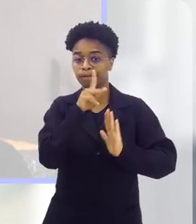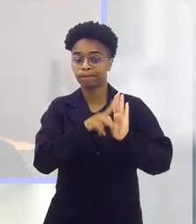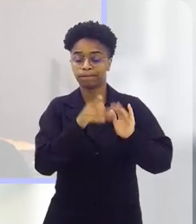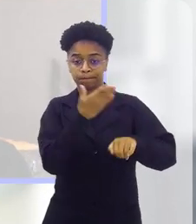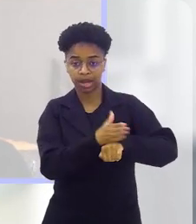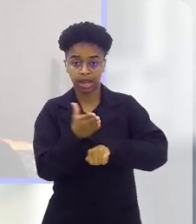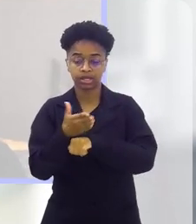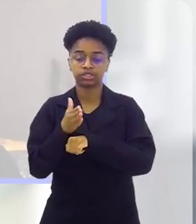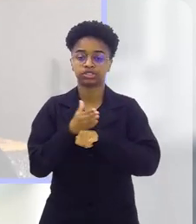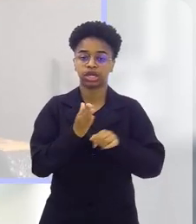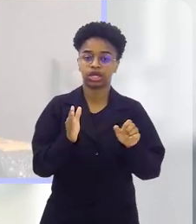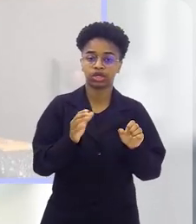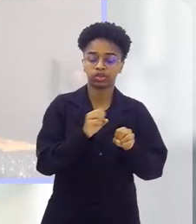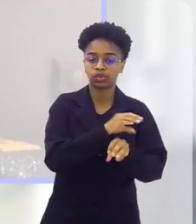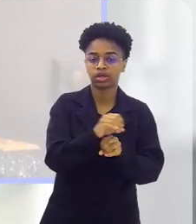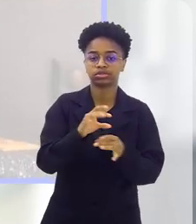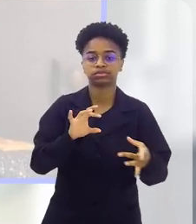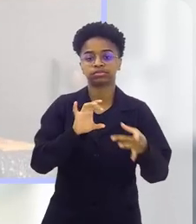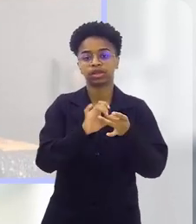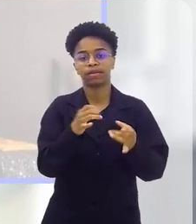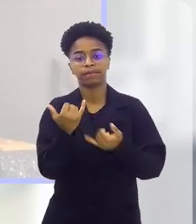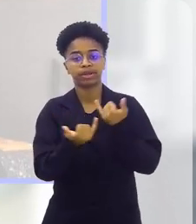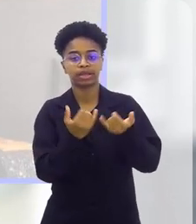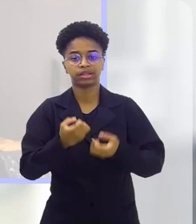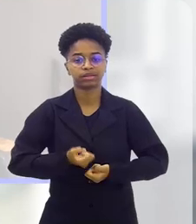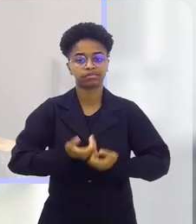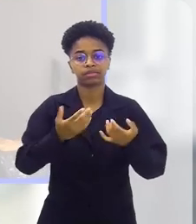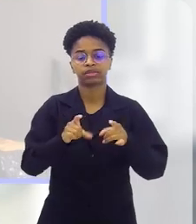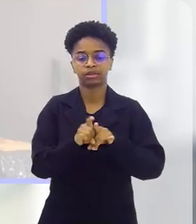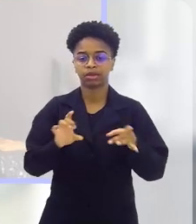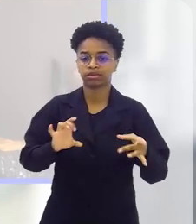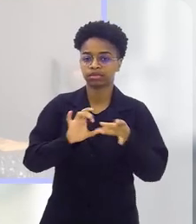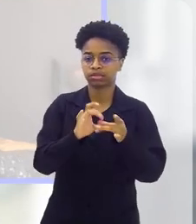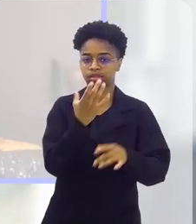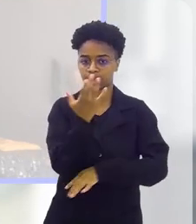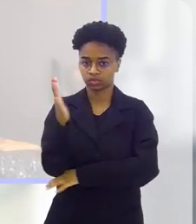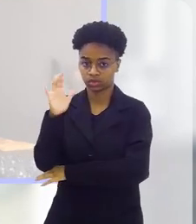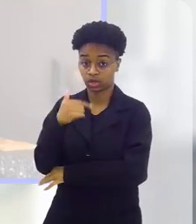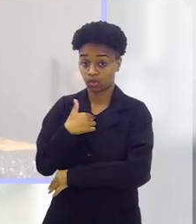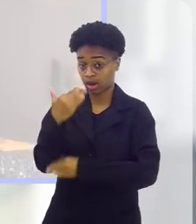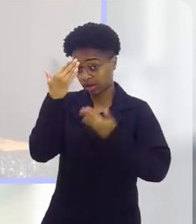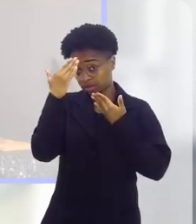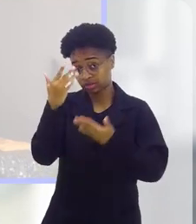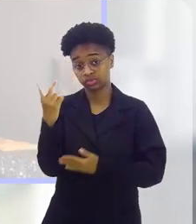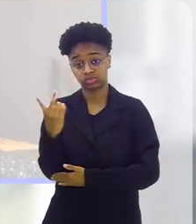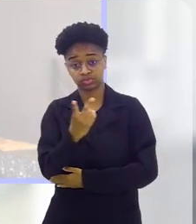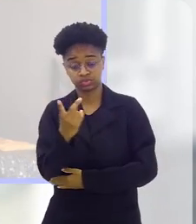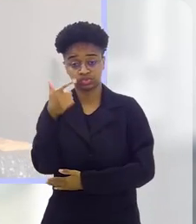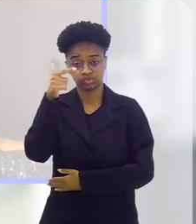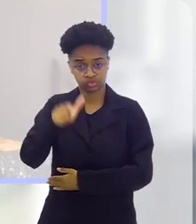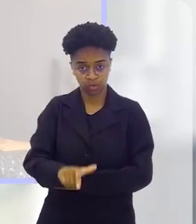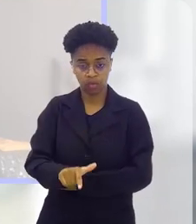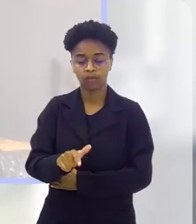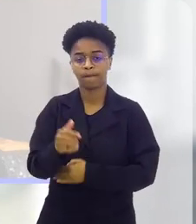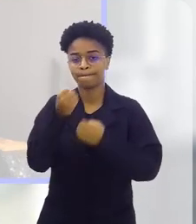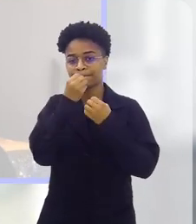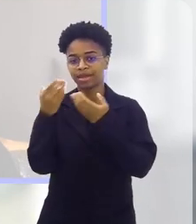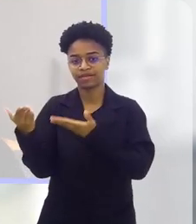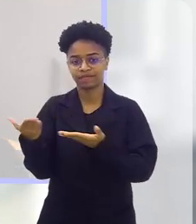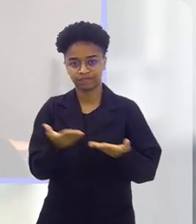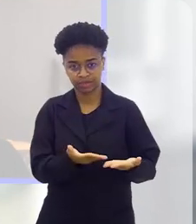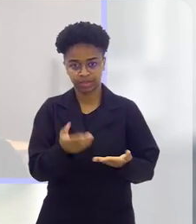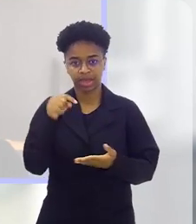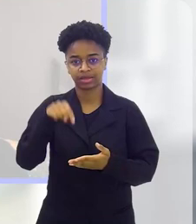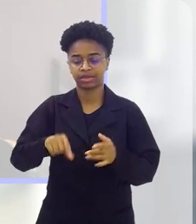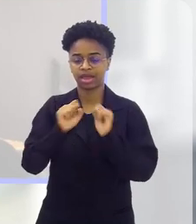práticas educativas amparadas em brincadeiras espontâneas e perto da natureza. Eu agradeço mais uma vez a presença de vocês,